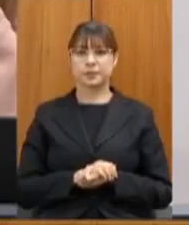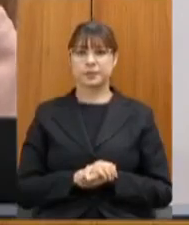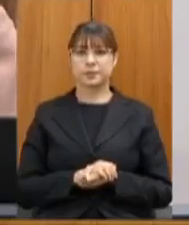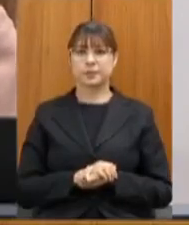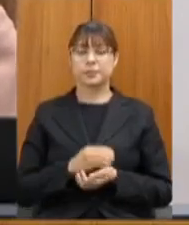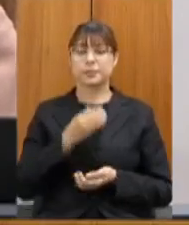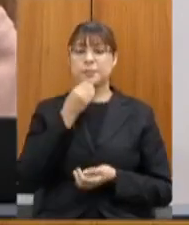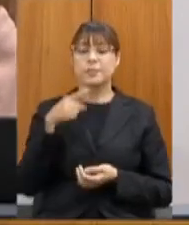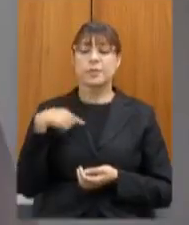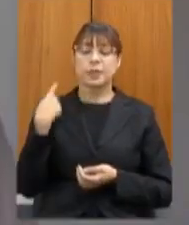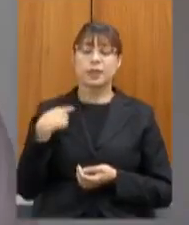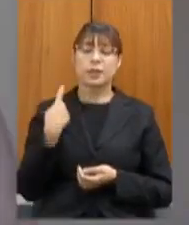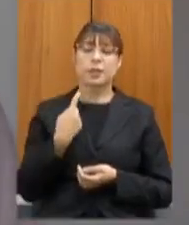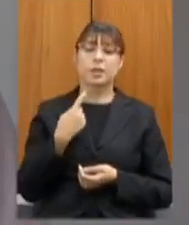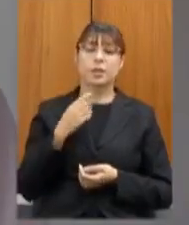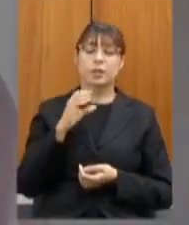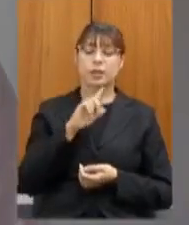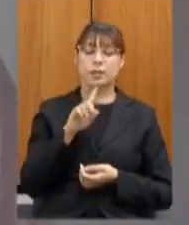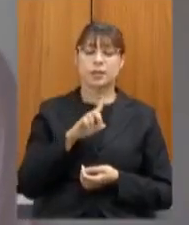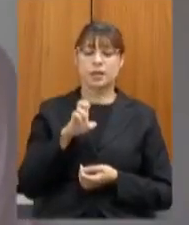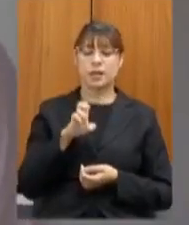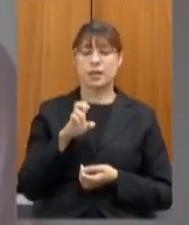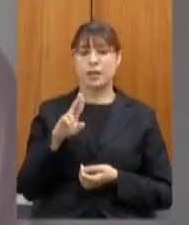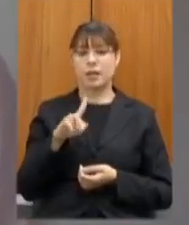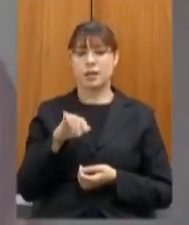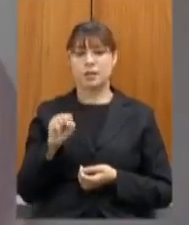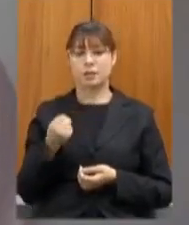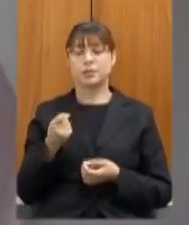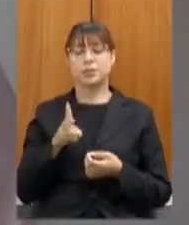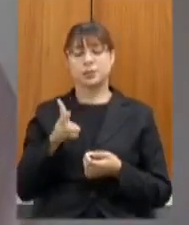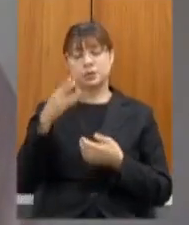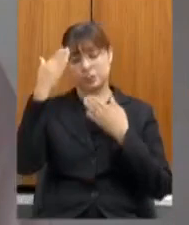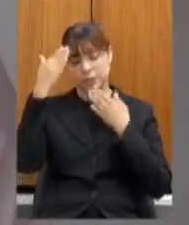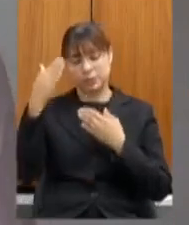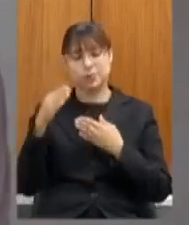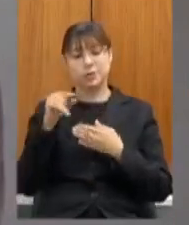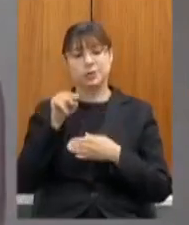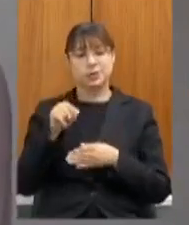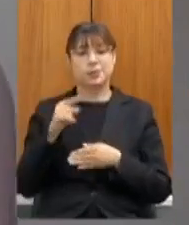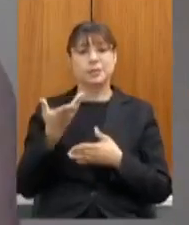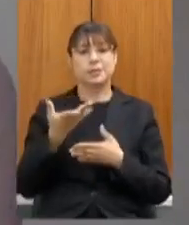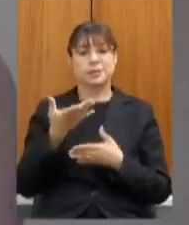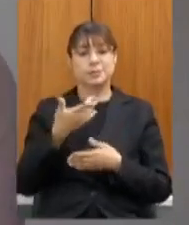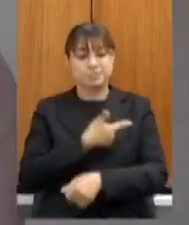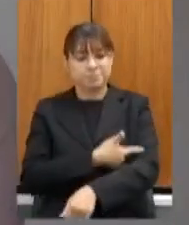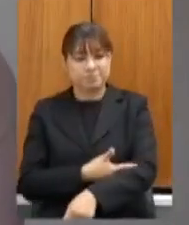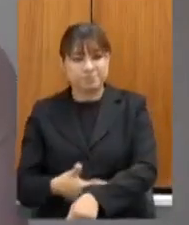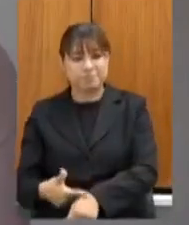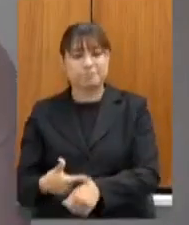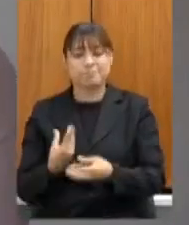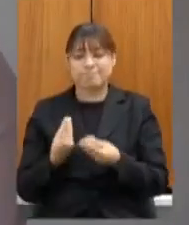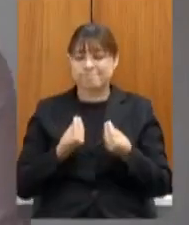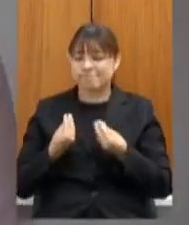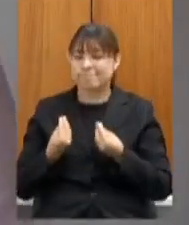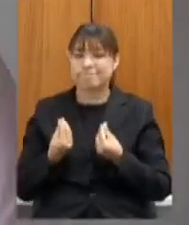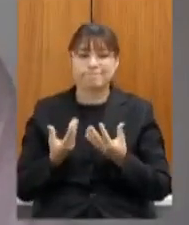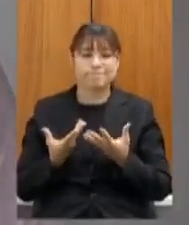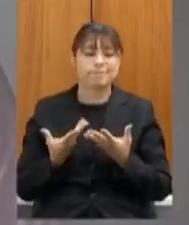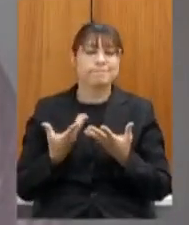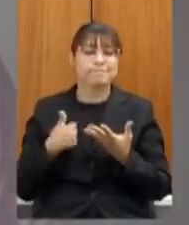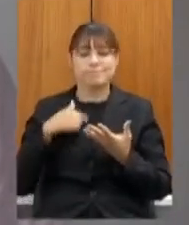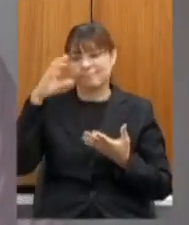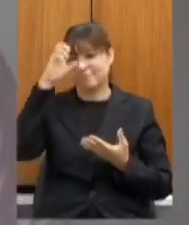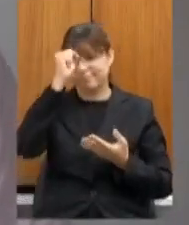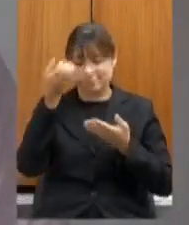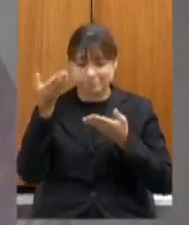Deputado Zé Reis tenho muito a agradecer sempre a sua gentileza a sua sensibilidade eu tenho aprendido muito com o senhor